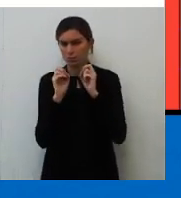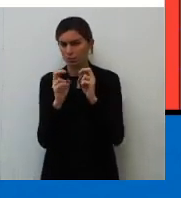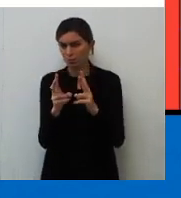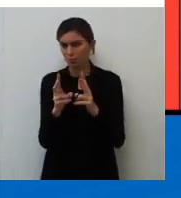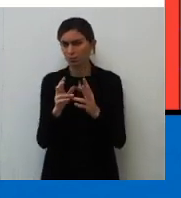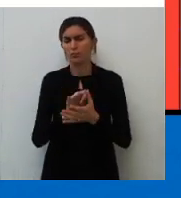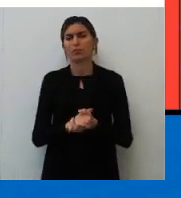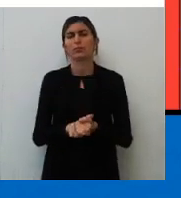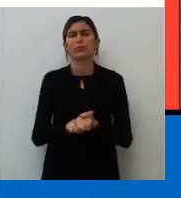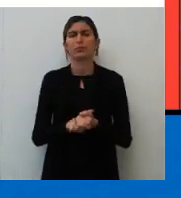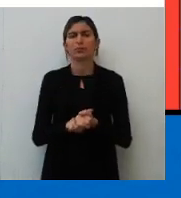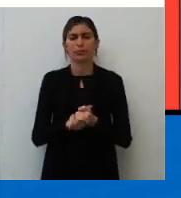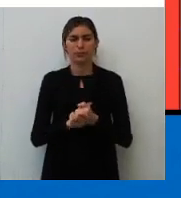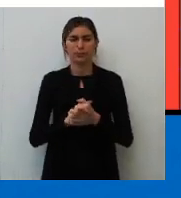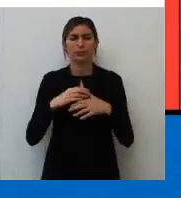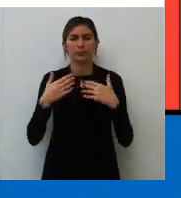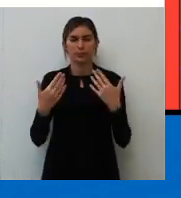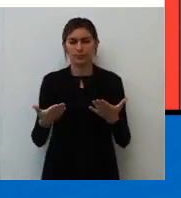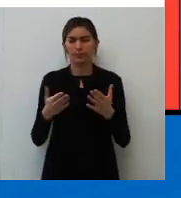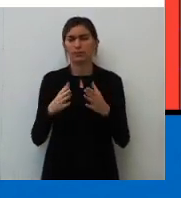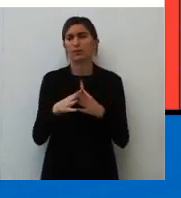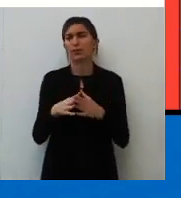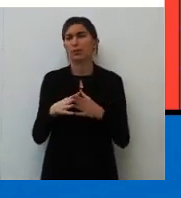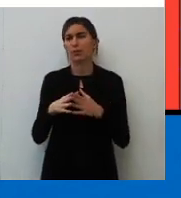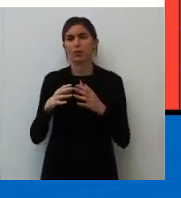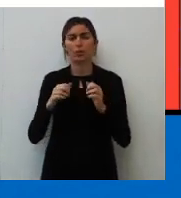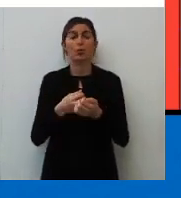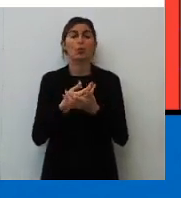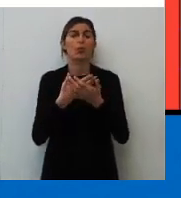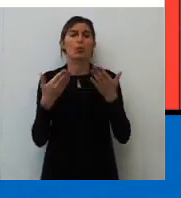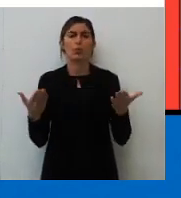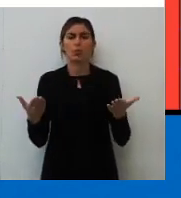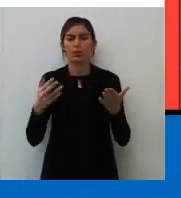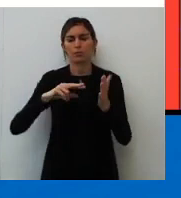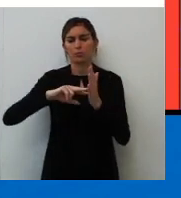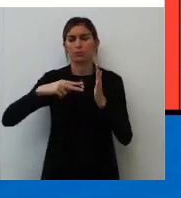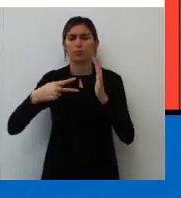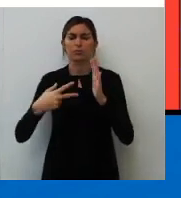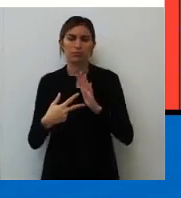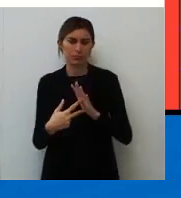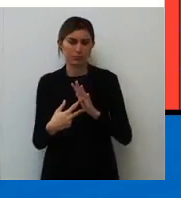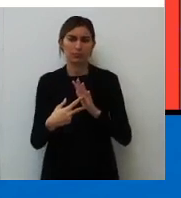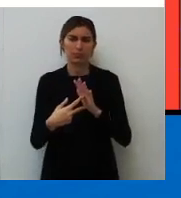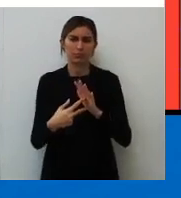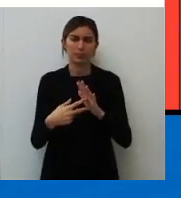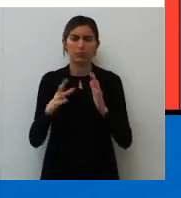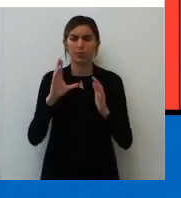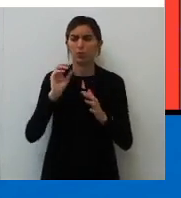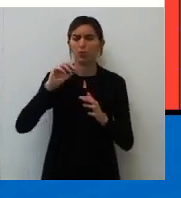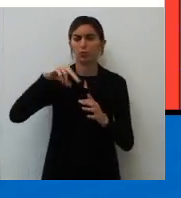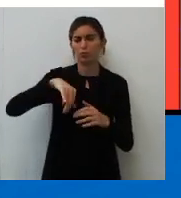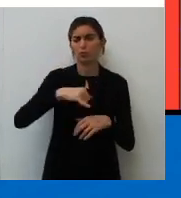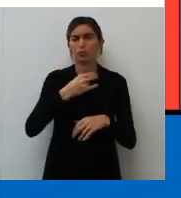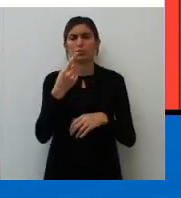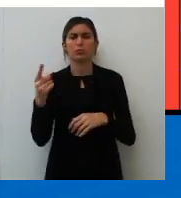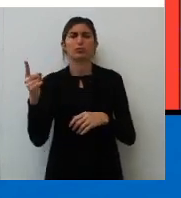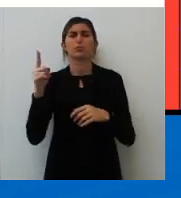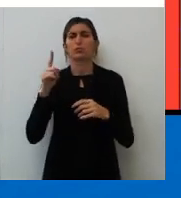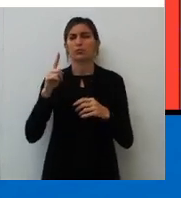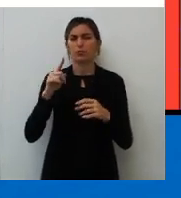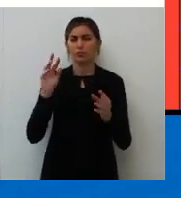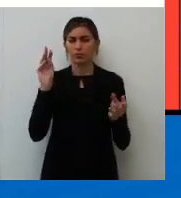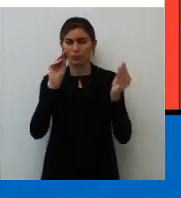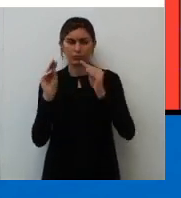É isso que o enunciado tá dizendo. Dessa forma, qual o sentido? Na verdade, qual conjunção eu colocaria ali,